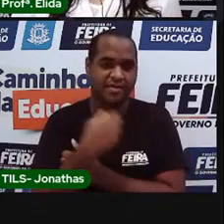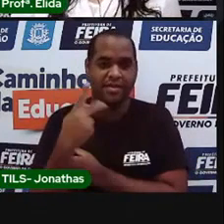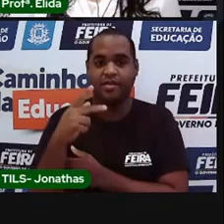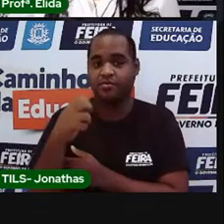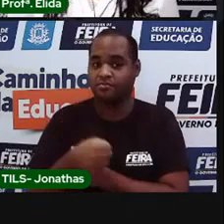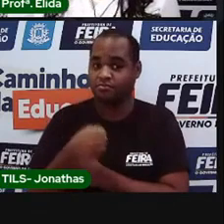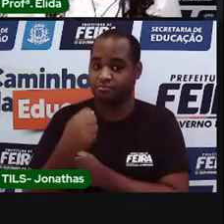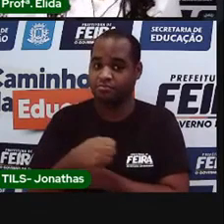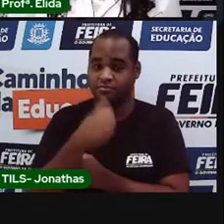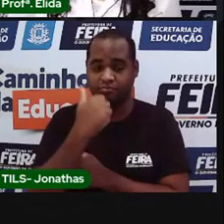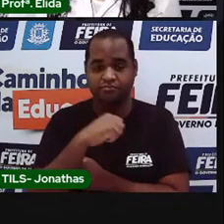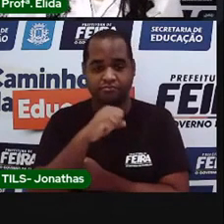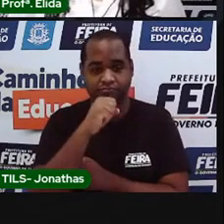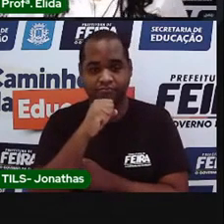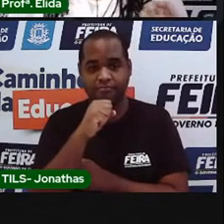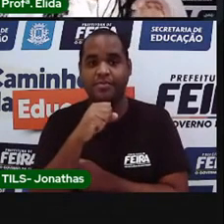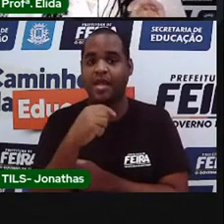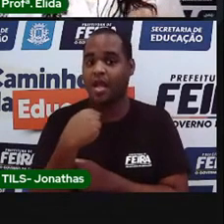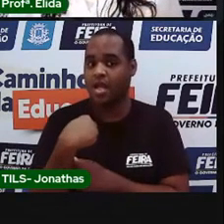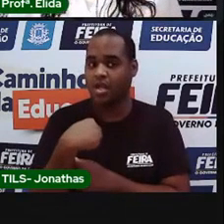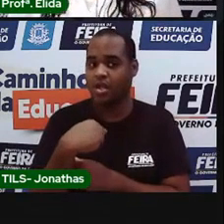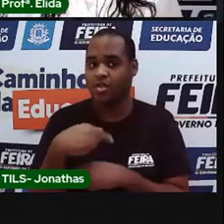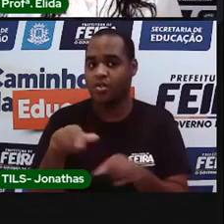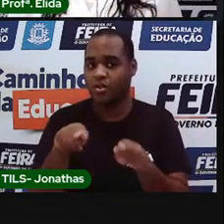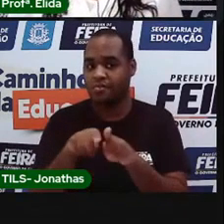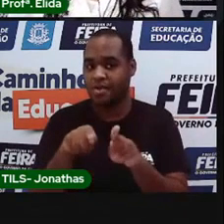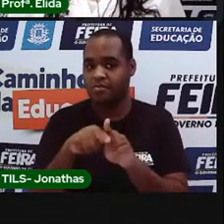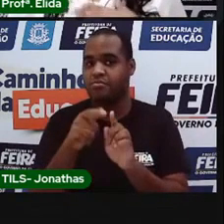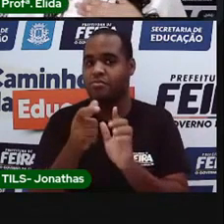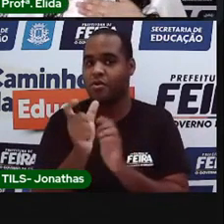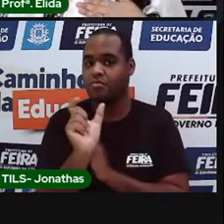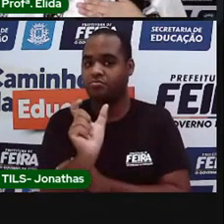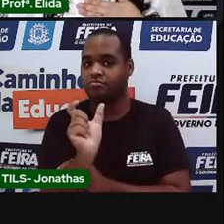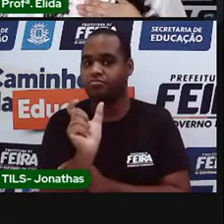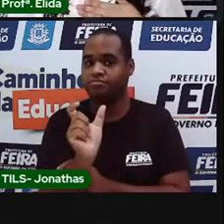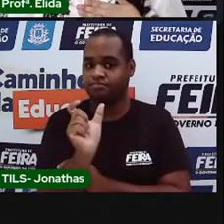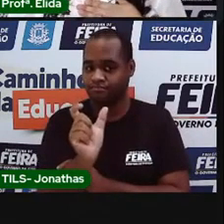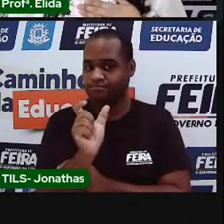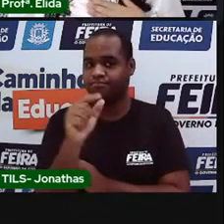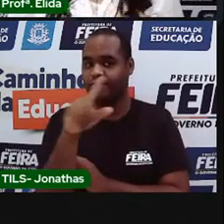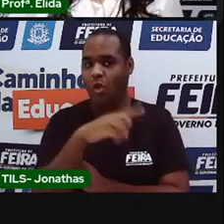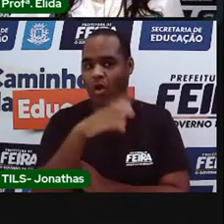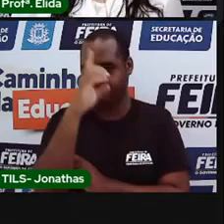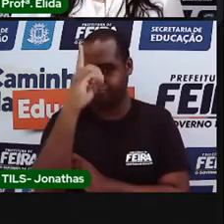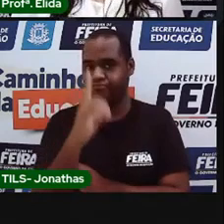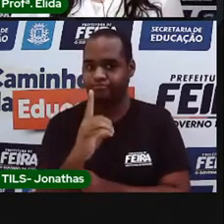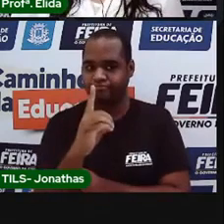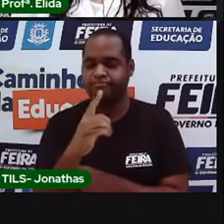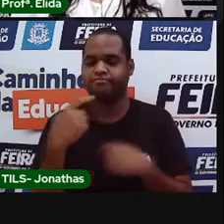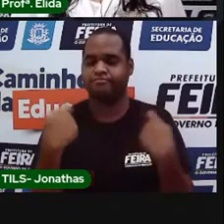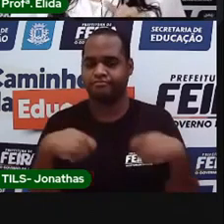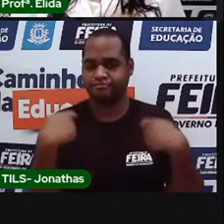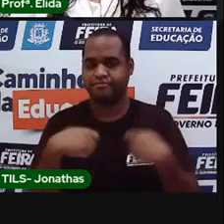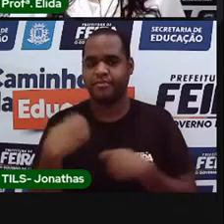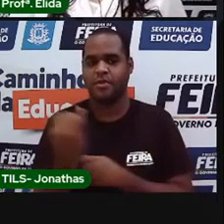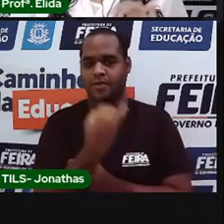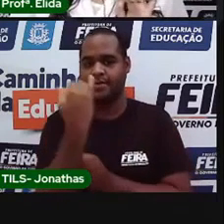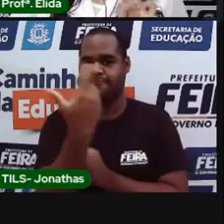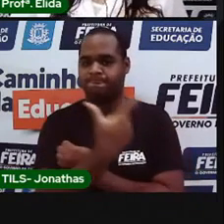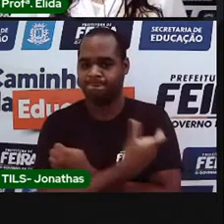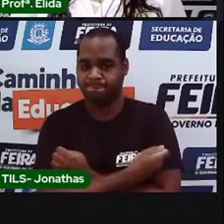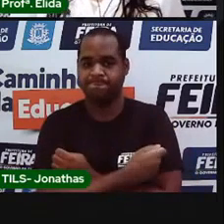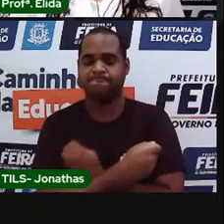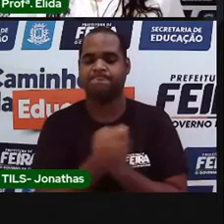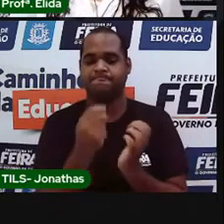E também que o cartão de vacina é nosso direito e que devemos mantê-lo